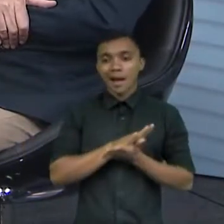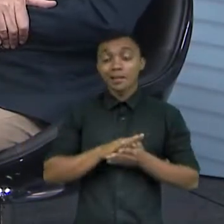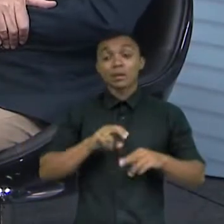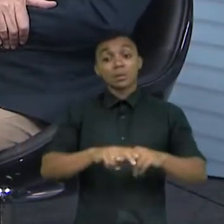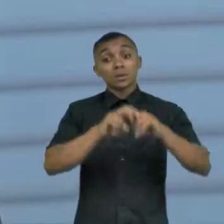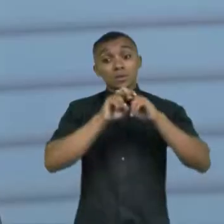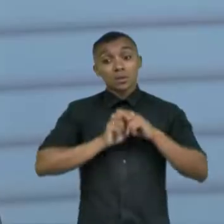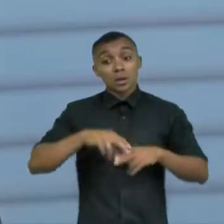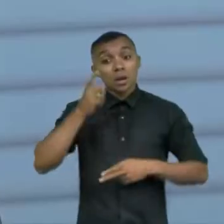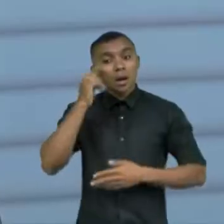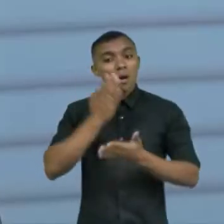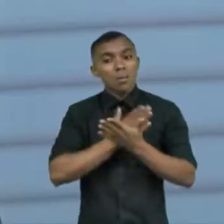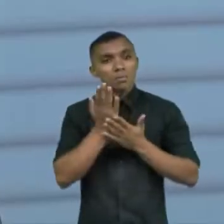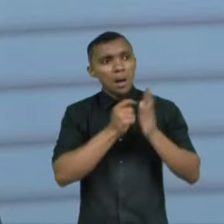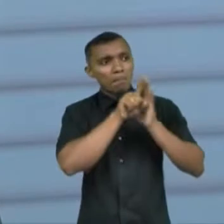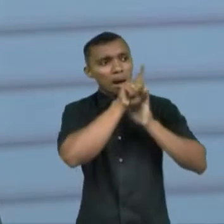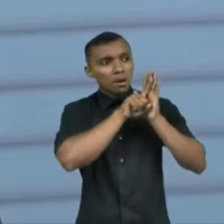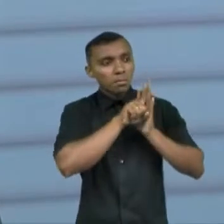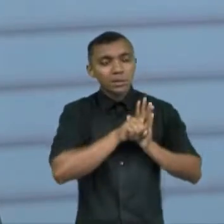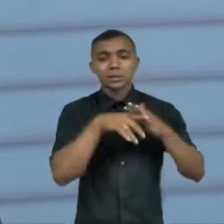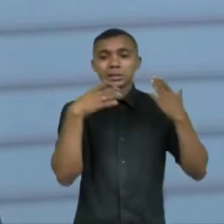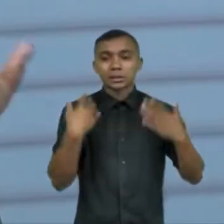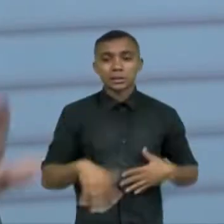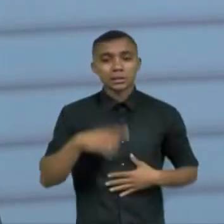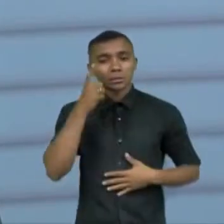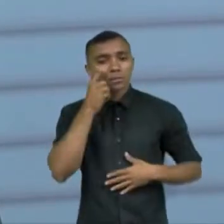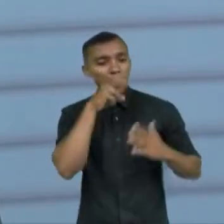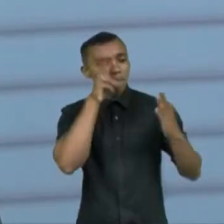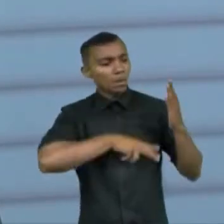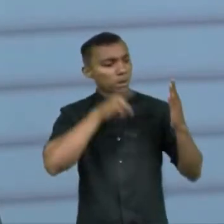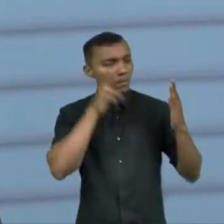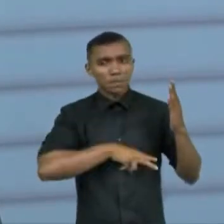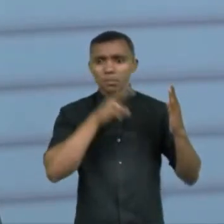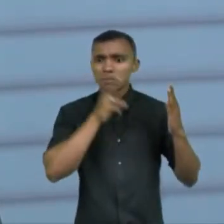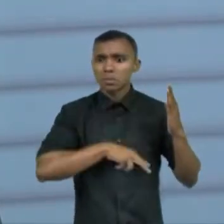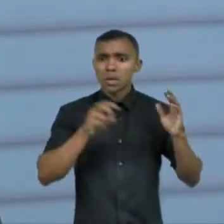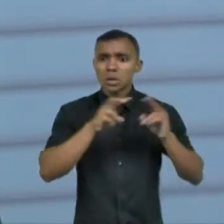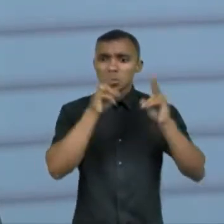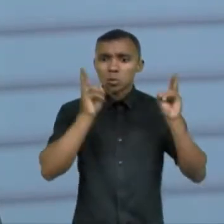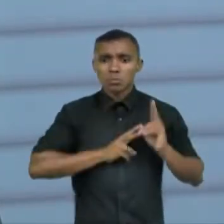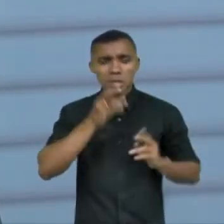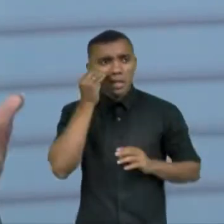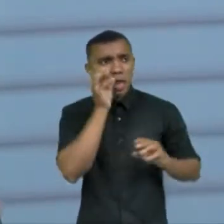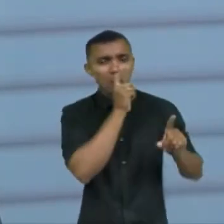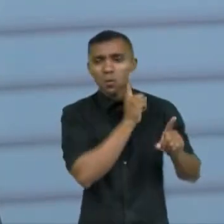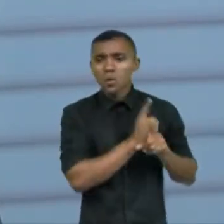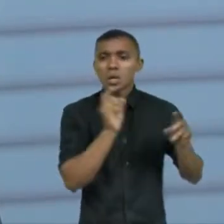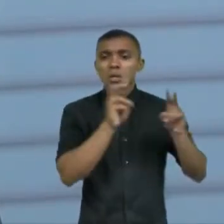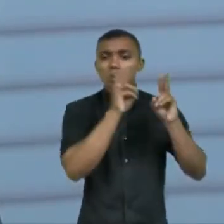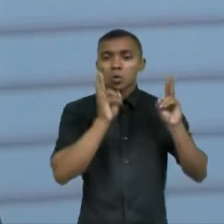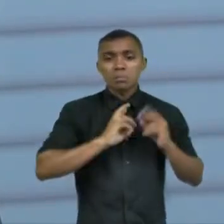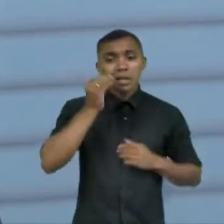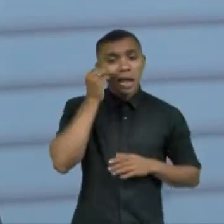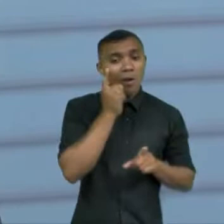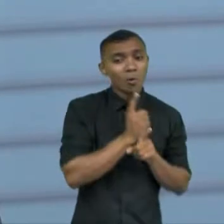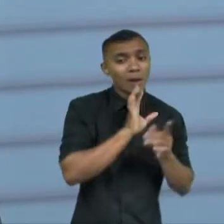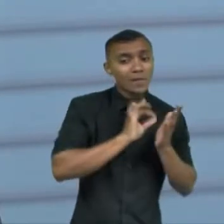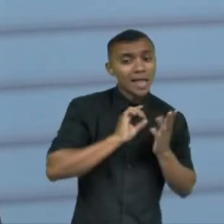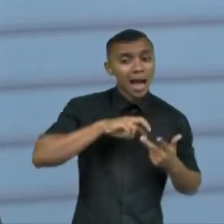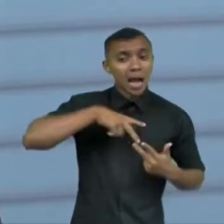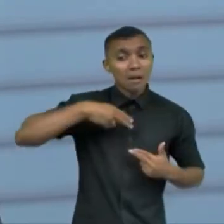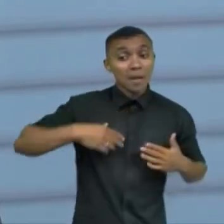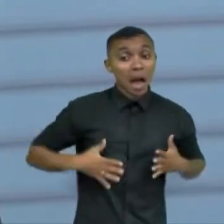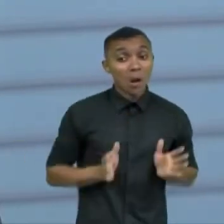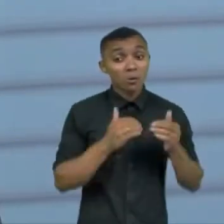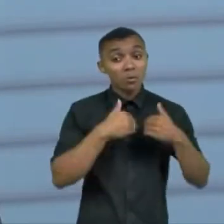disso a gente começou a investigar começamos a saga do diagnóstico a busca pelo diagnóstico que é uma outra coisa